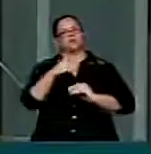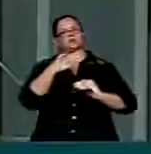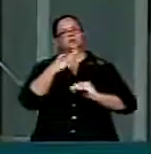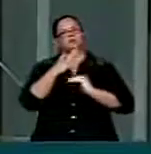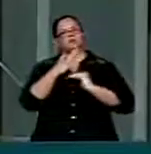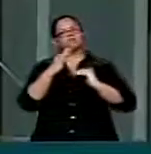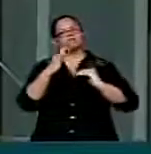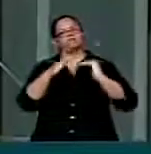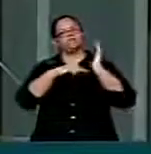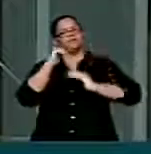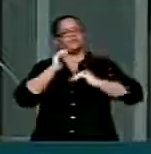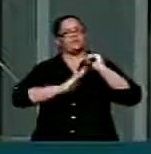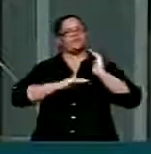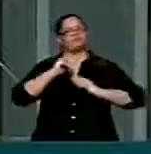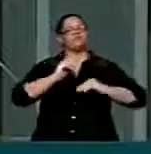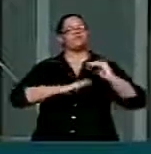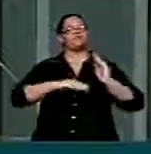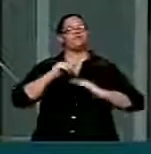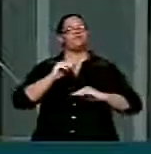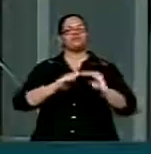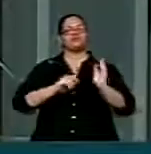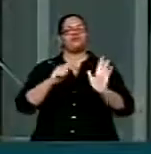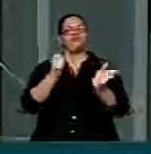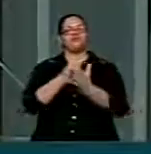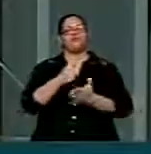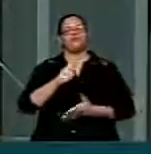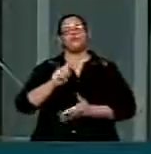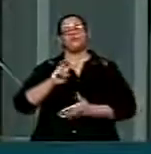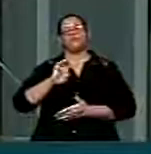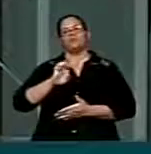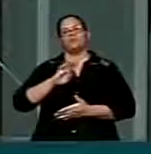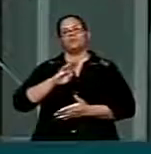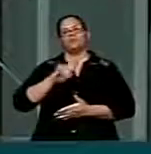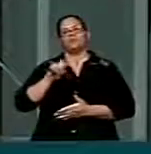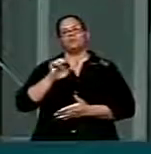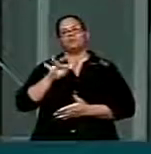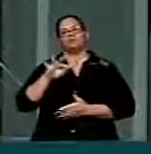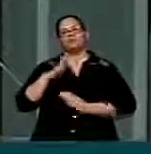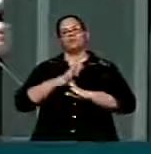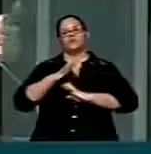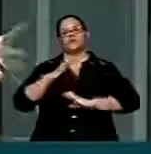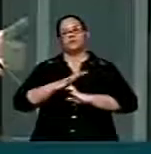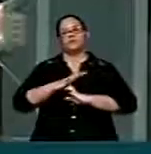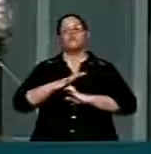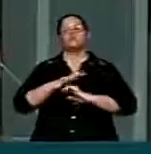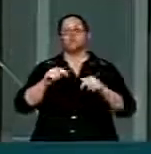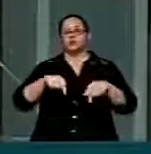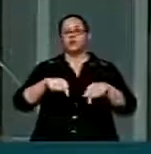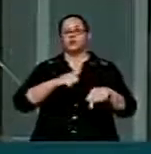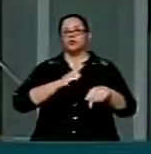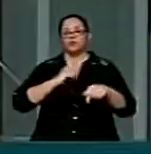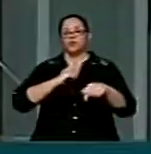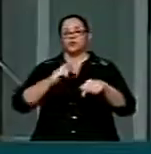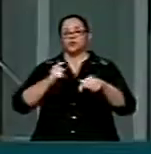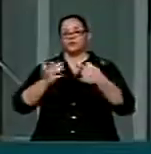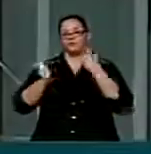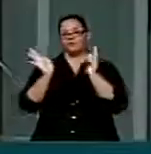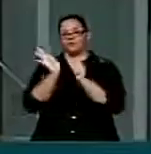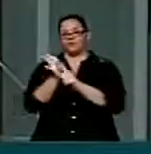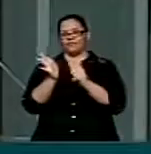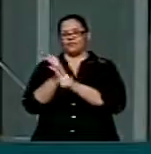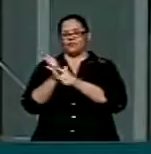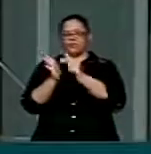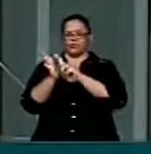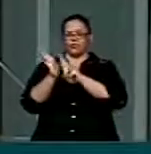na sua compra da Webjet. E aqui estamos fazendo, Sr. Presidente, circular uma lista pedindo o apoiamento dos